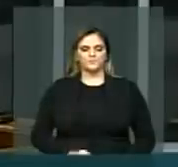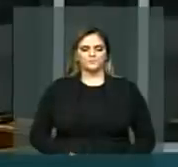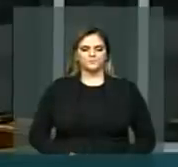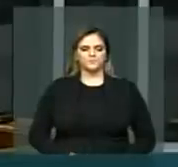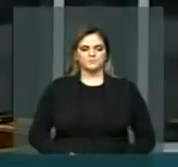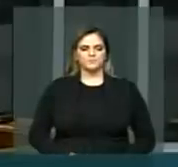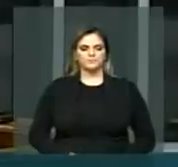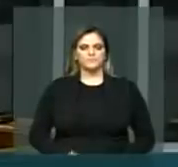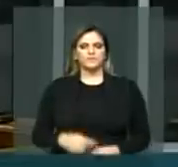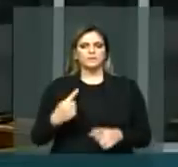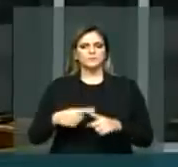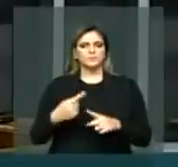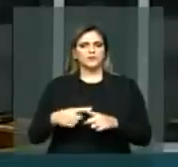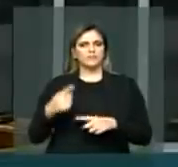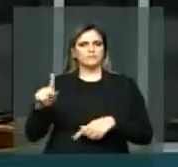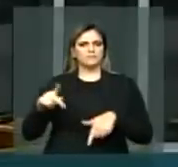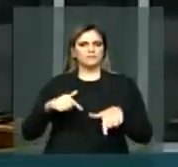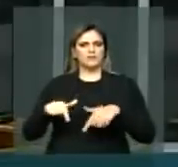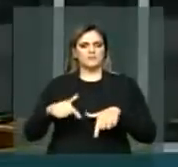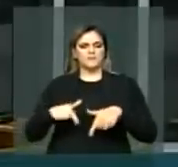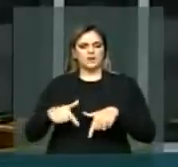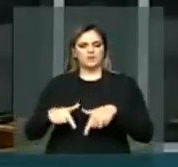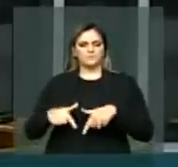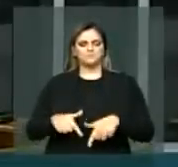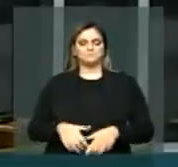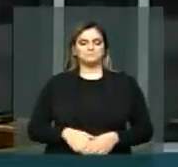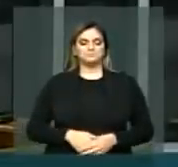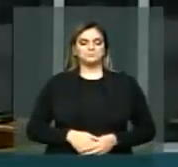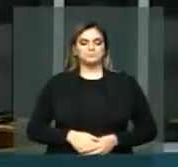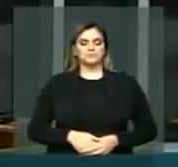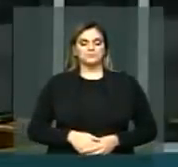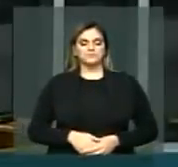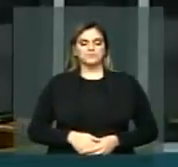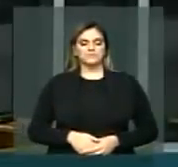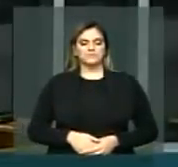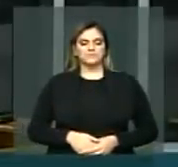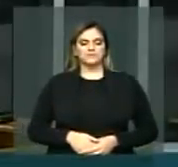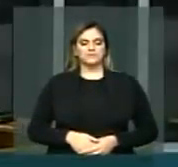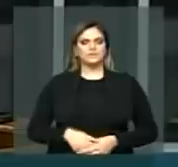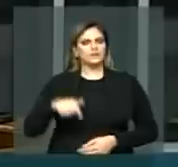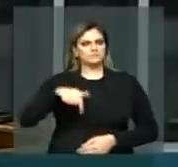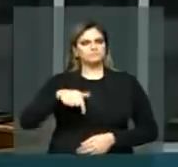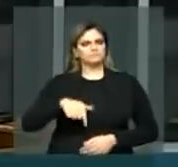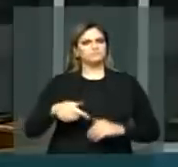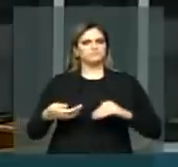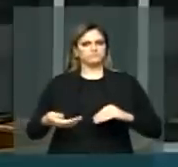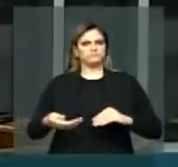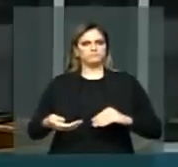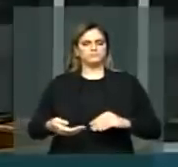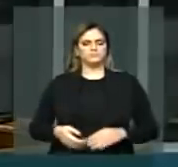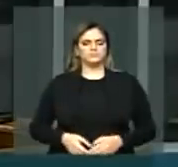atuação neste Congresso Nacional